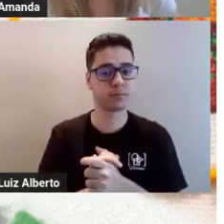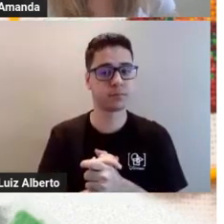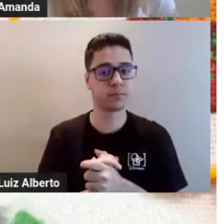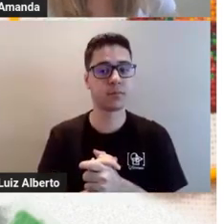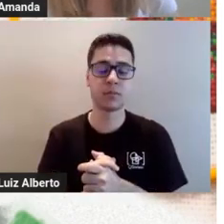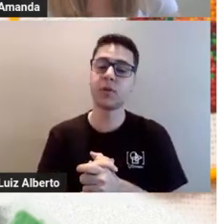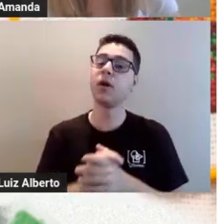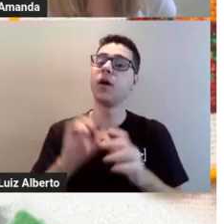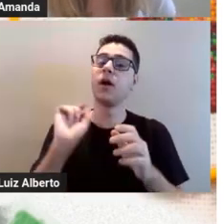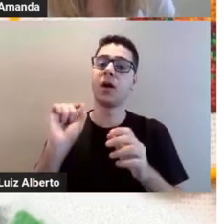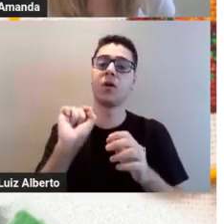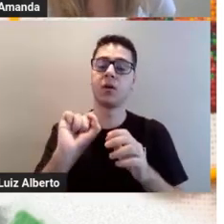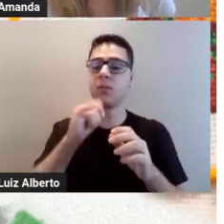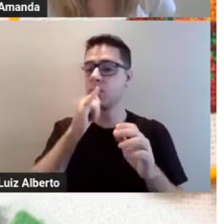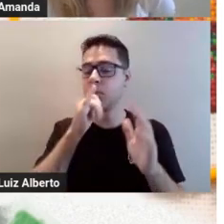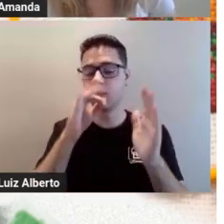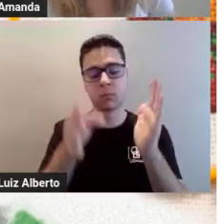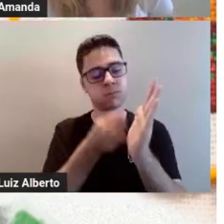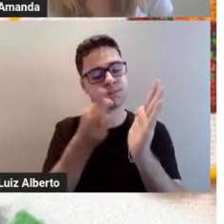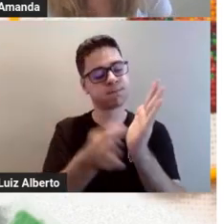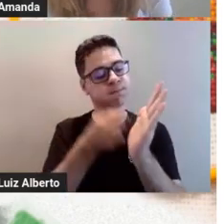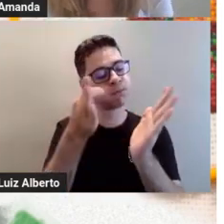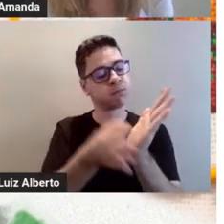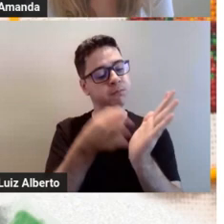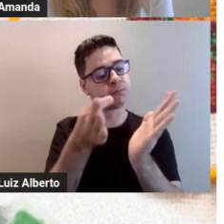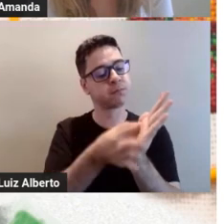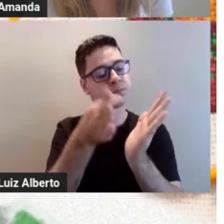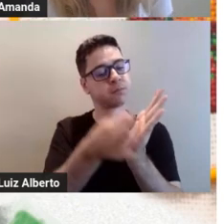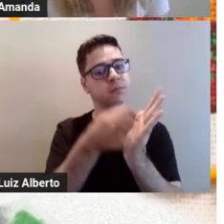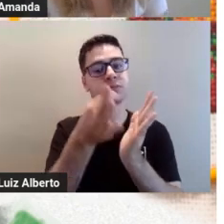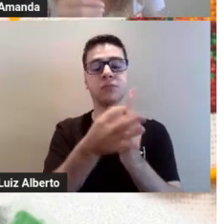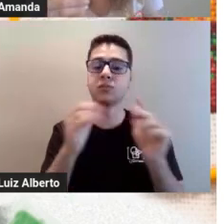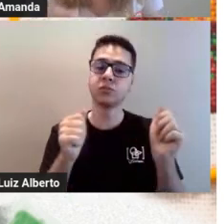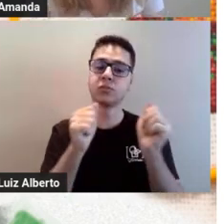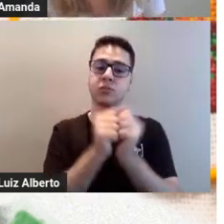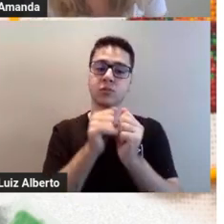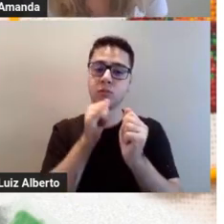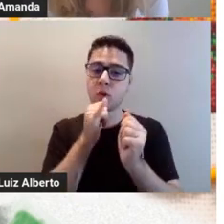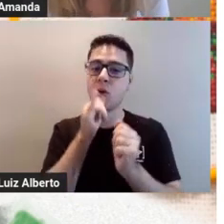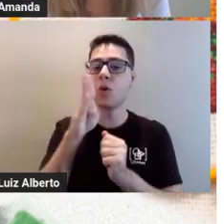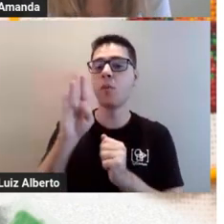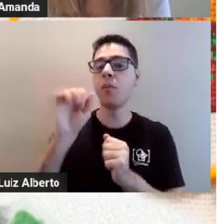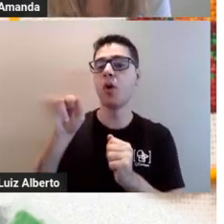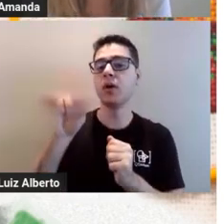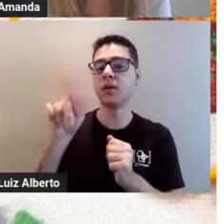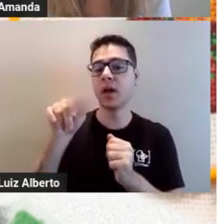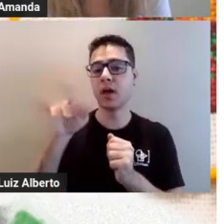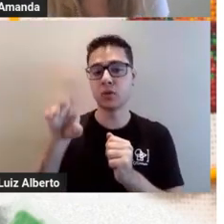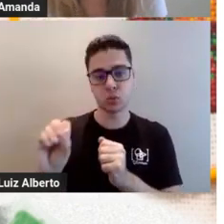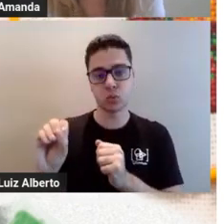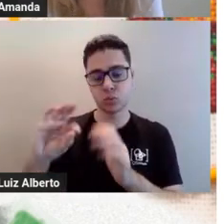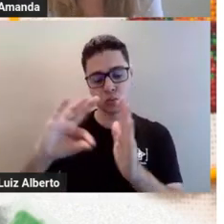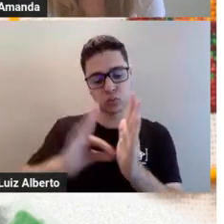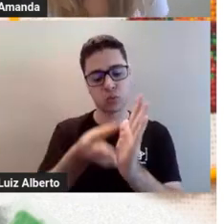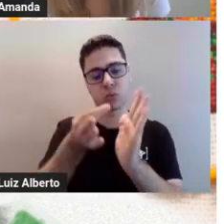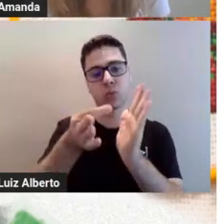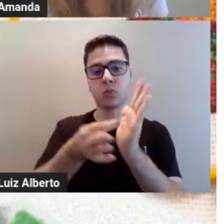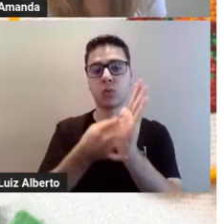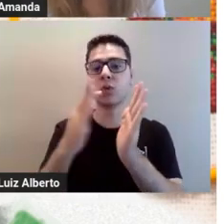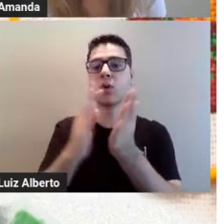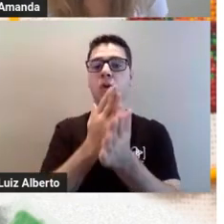técnica, né, uma bordagem que combina a precisão do bordado com algumas